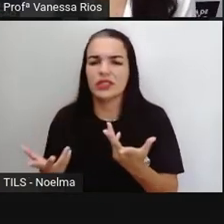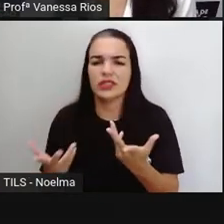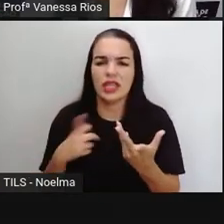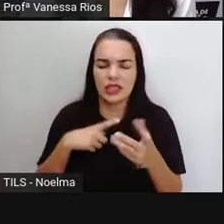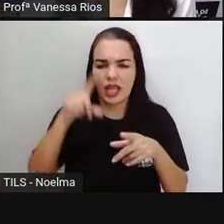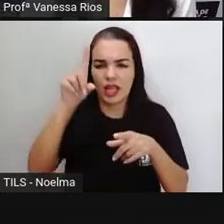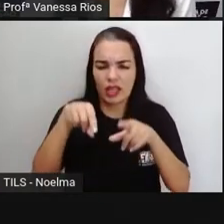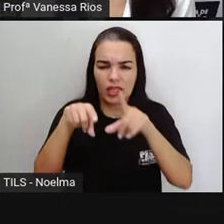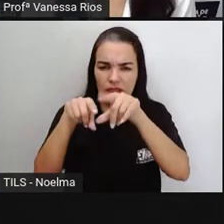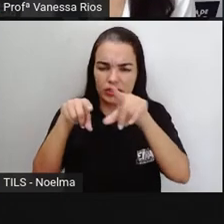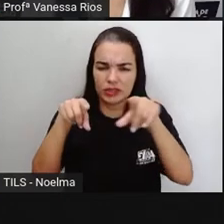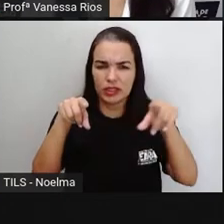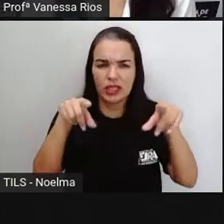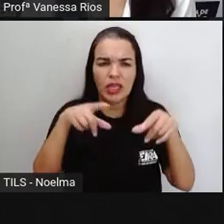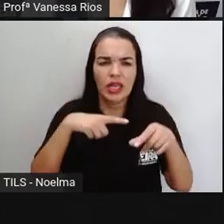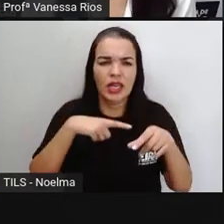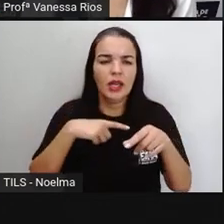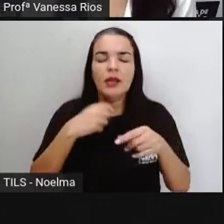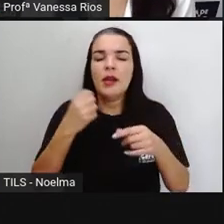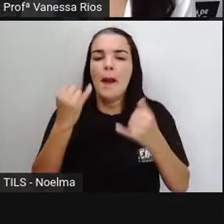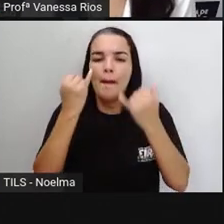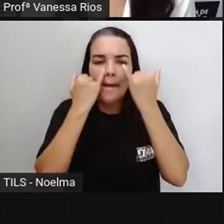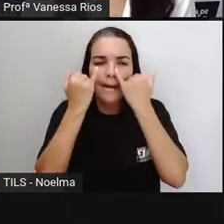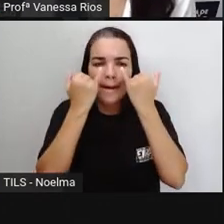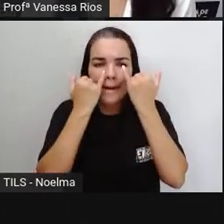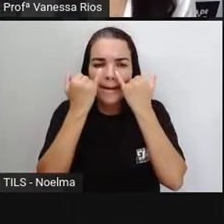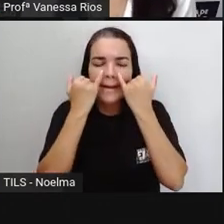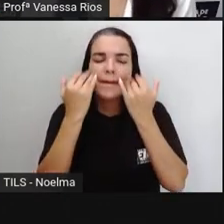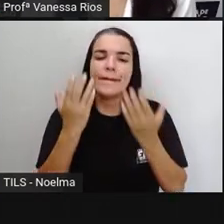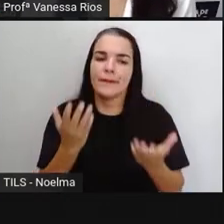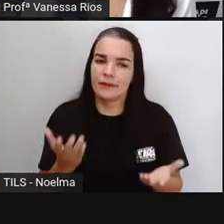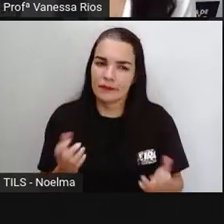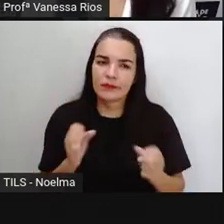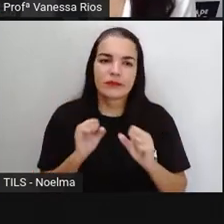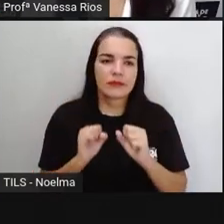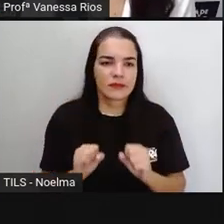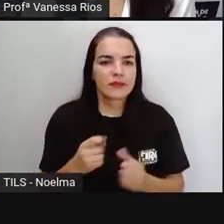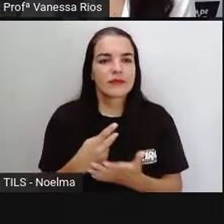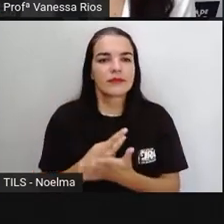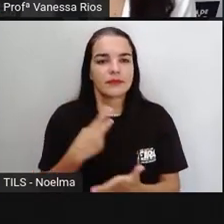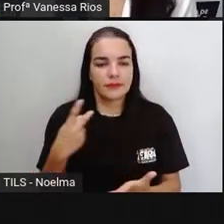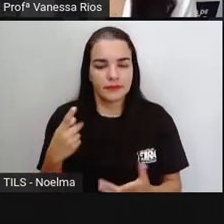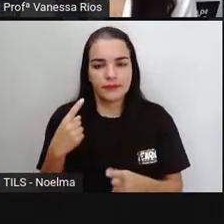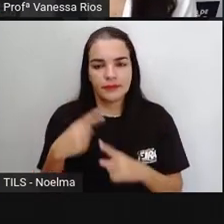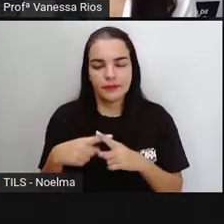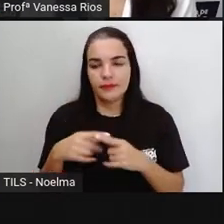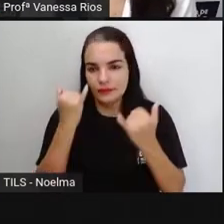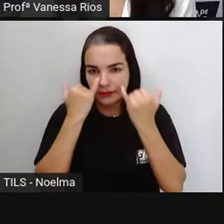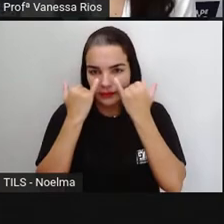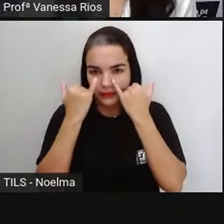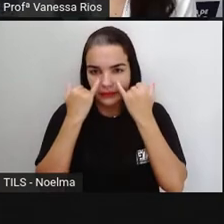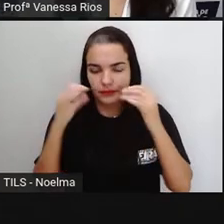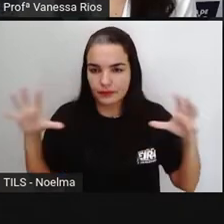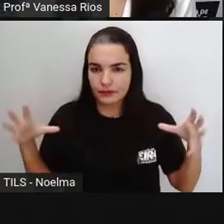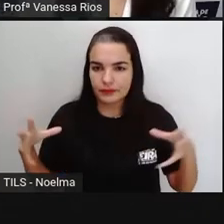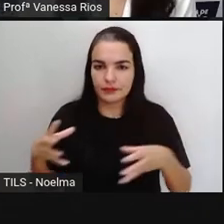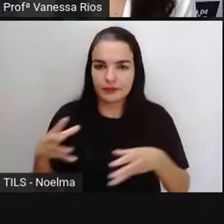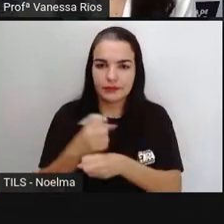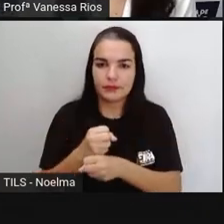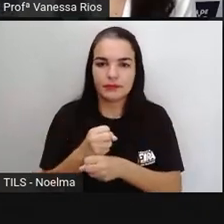dados relacionados ao assunto, ao tema que está sendo tratado, para que a informação, ela seja mais completa.